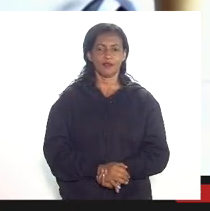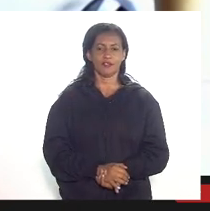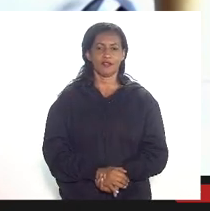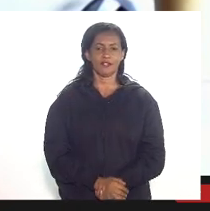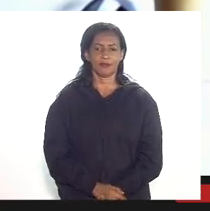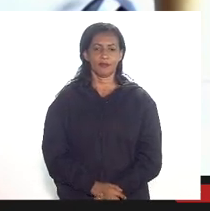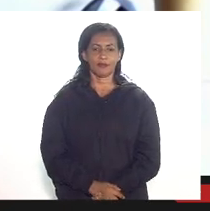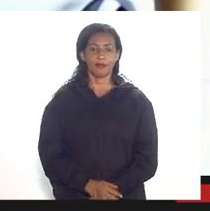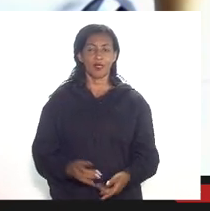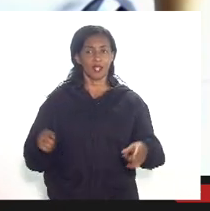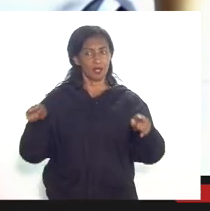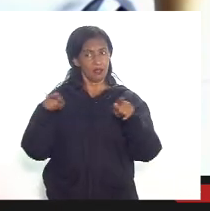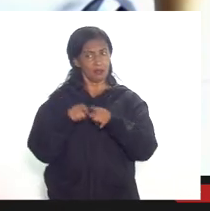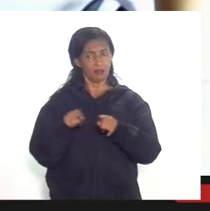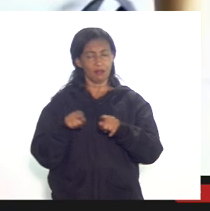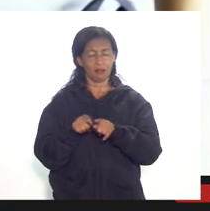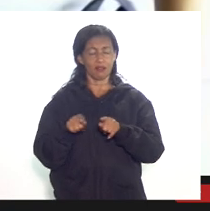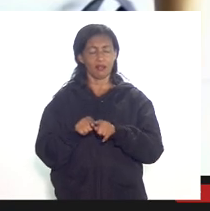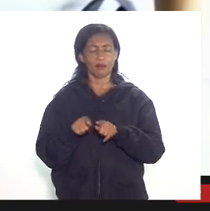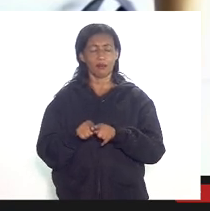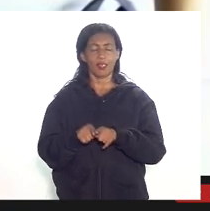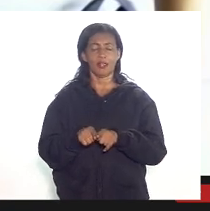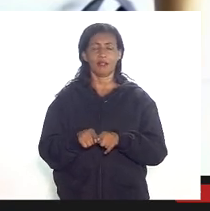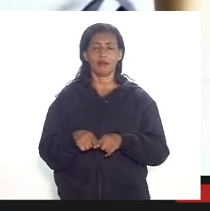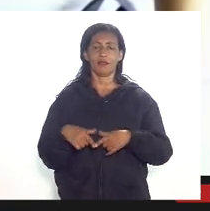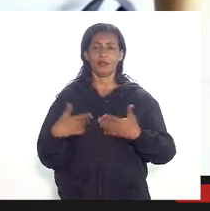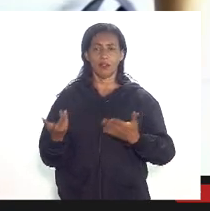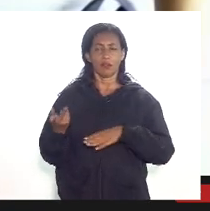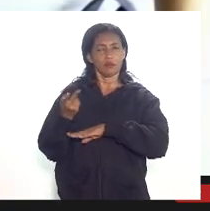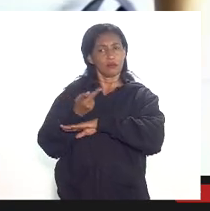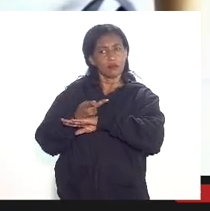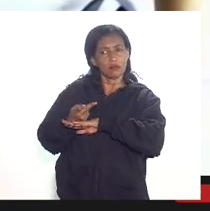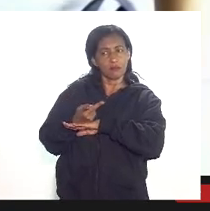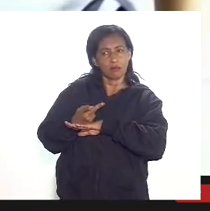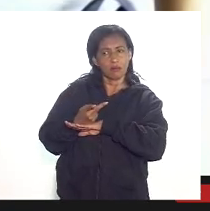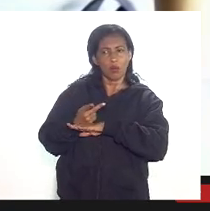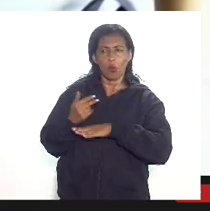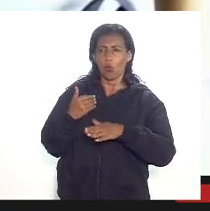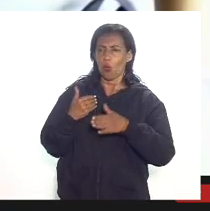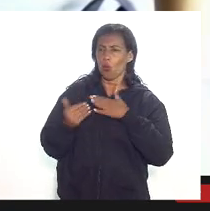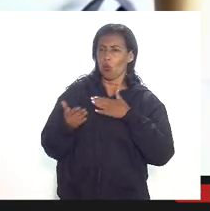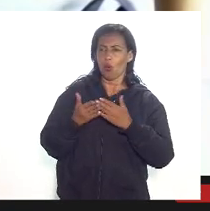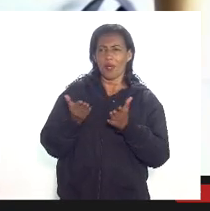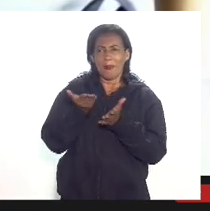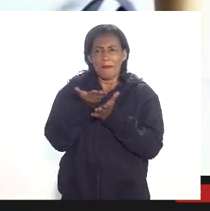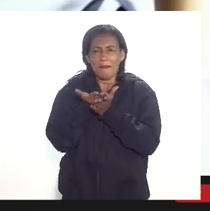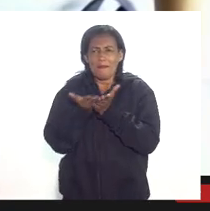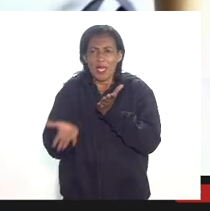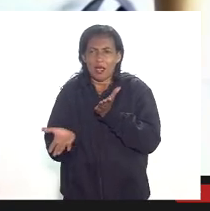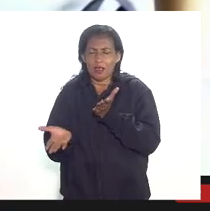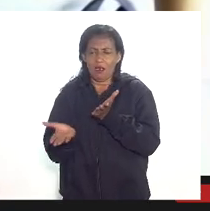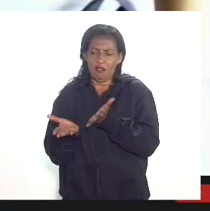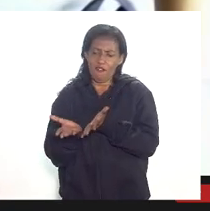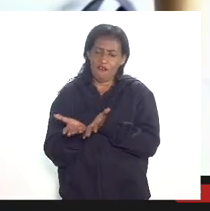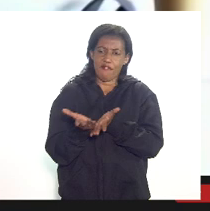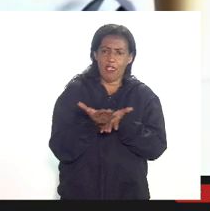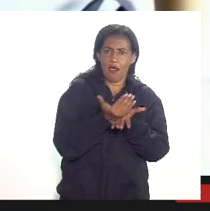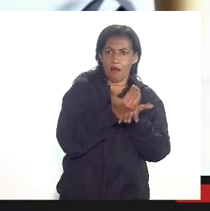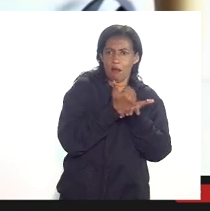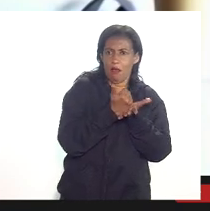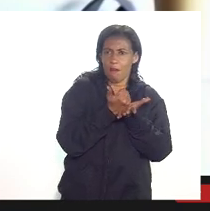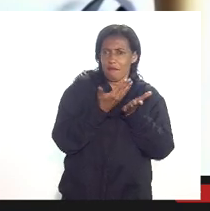e também é claro que vamos buscar qualquer perda de arrecadação pretérito